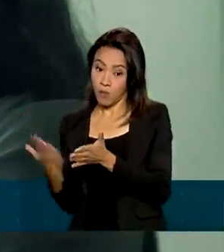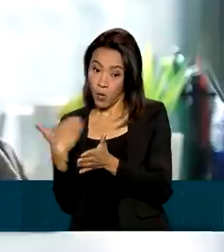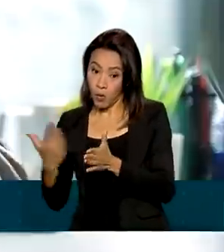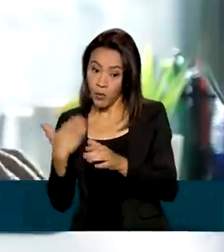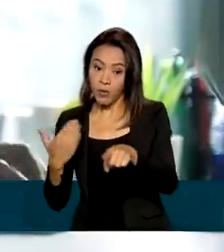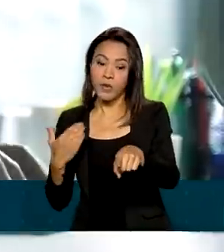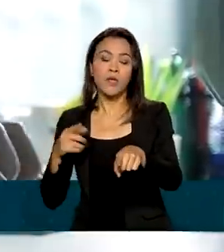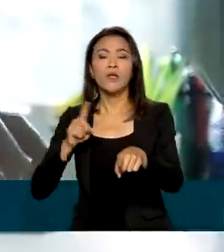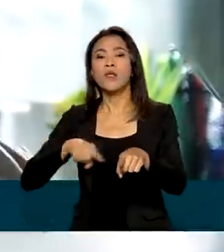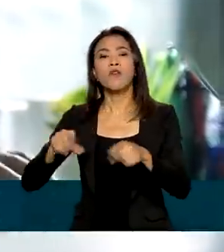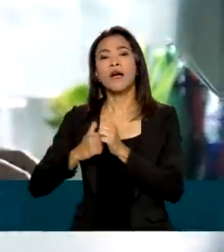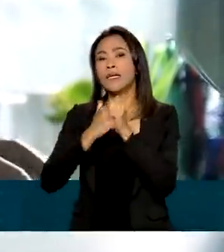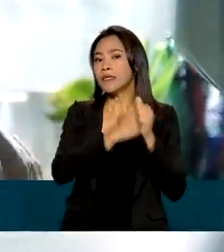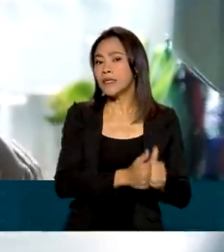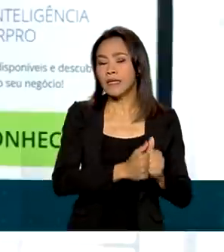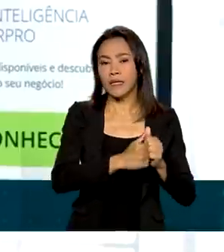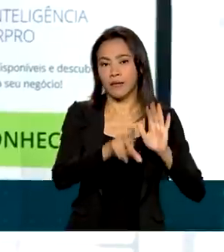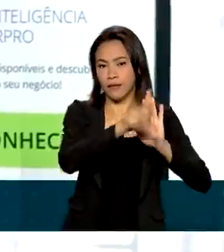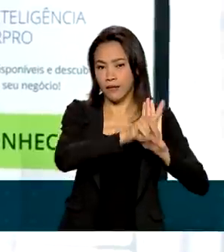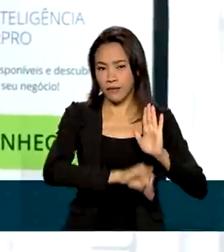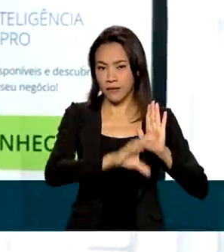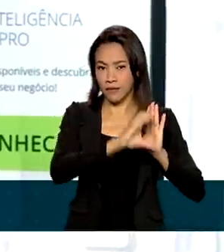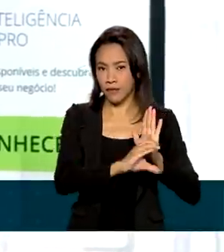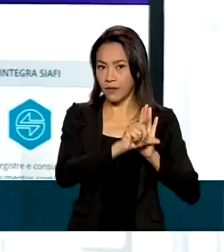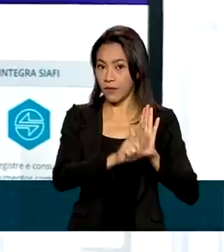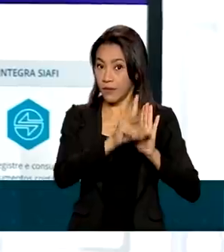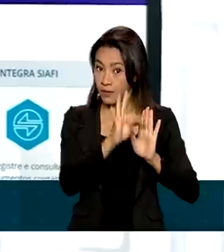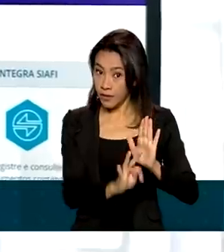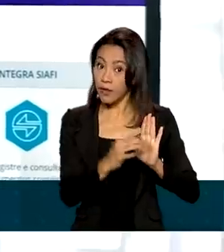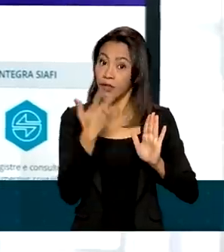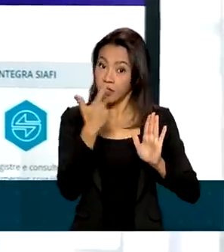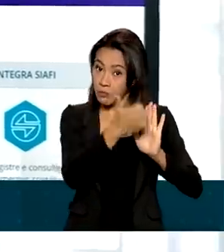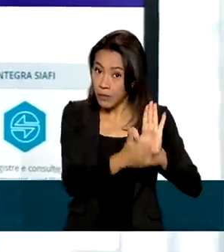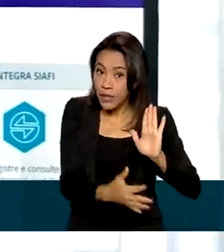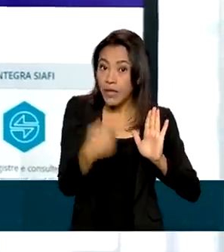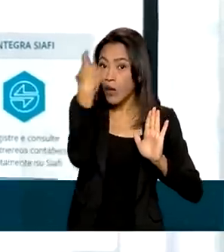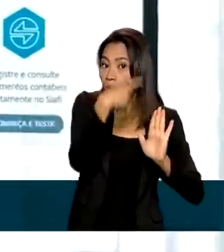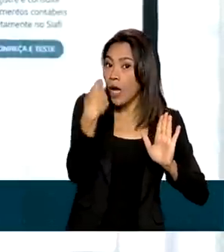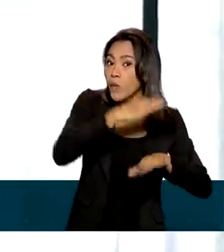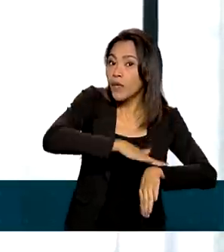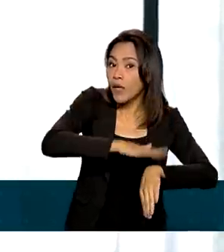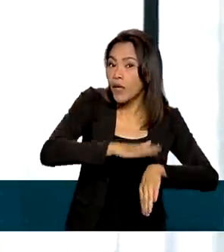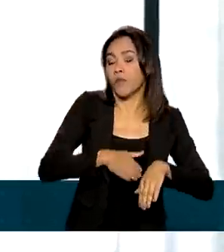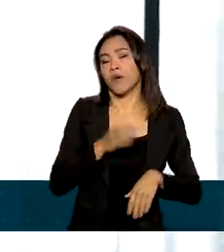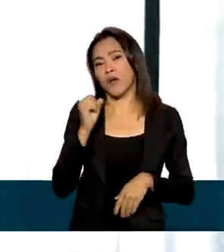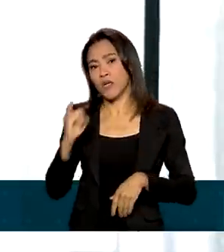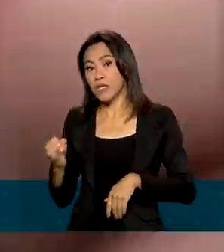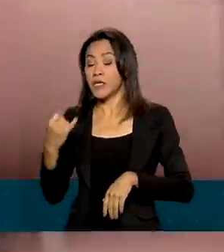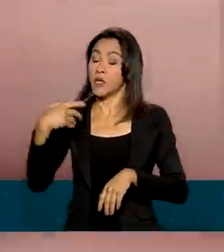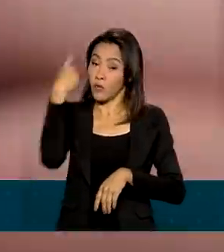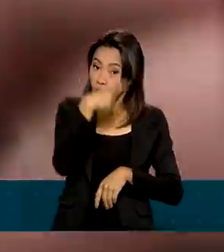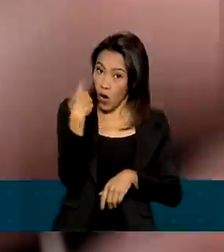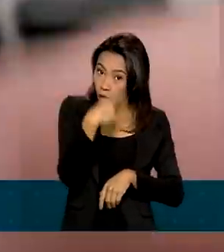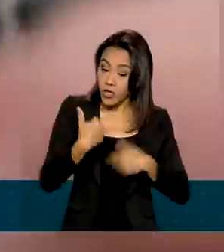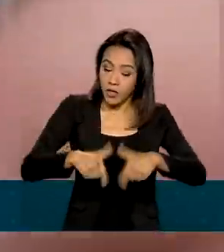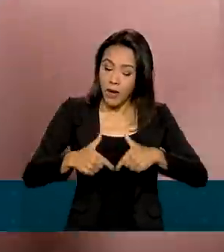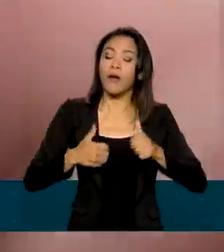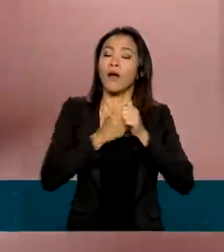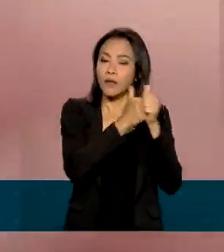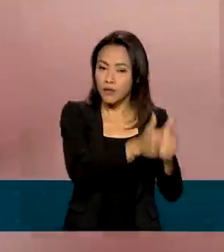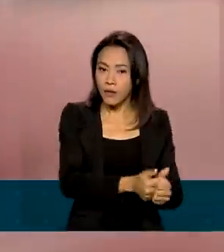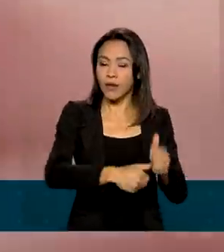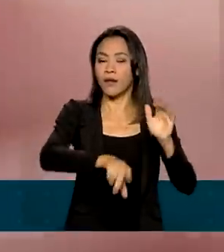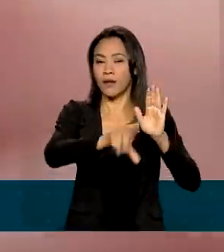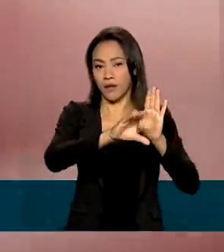não será aplicada a norma da CLT que trata da duração do trabalho. Caso a contratação seja por jornada, a MP permite o